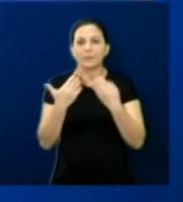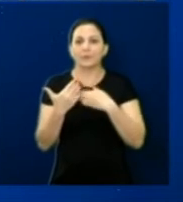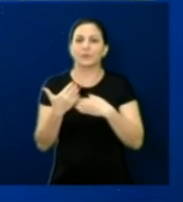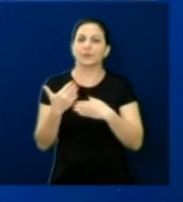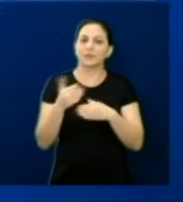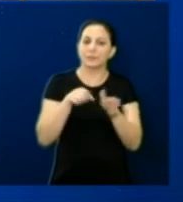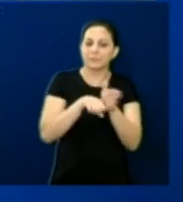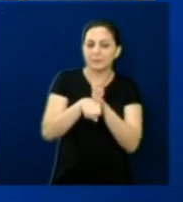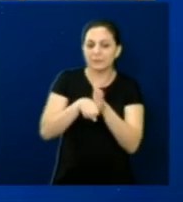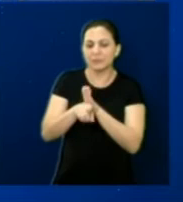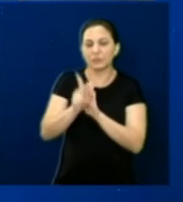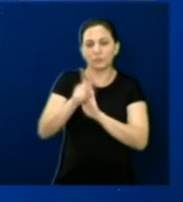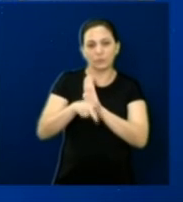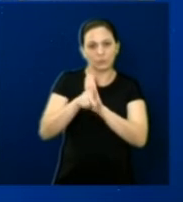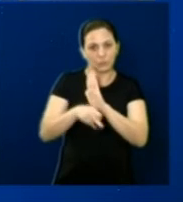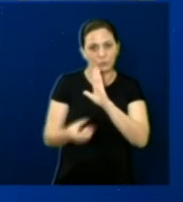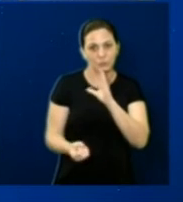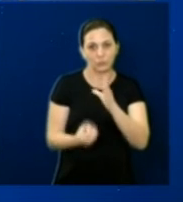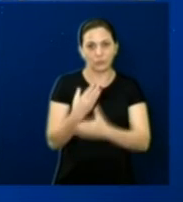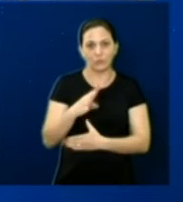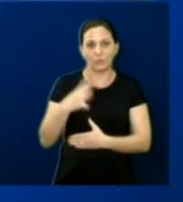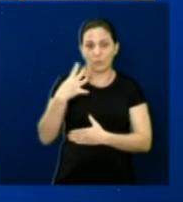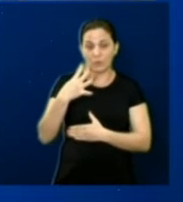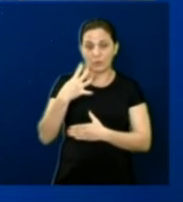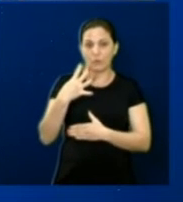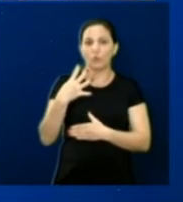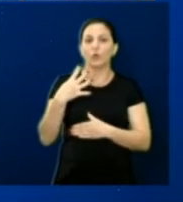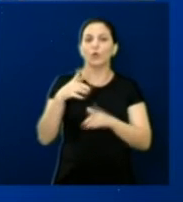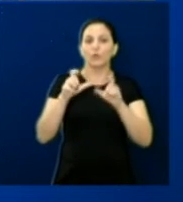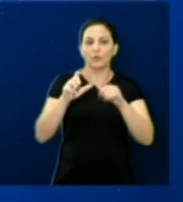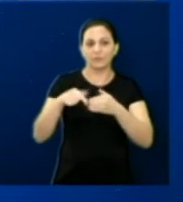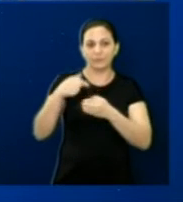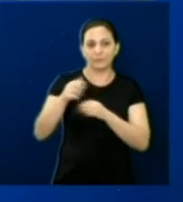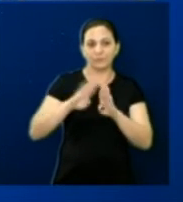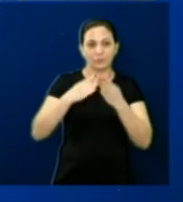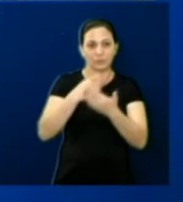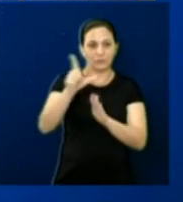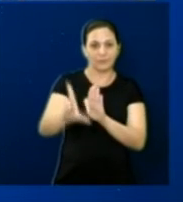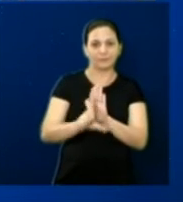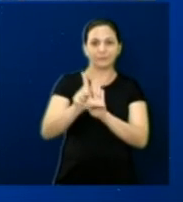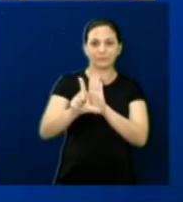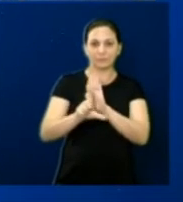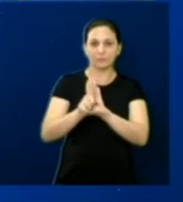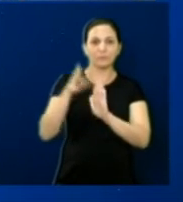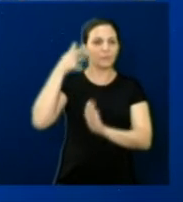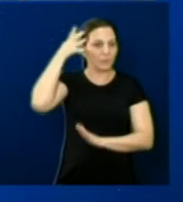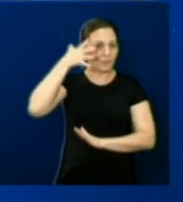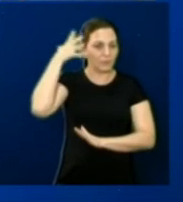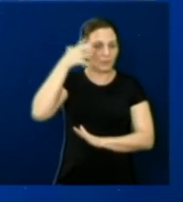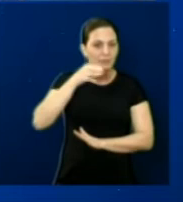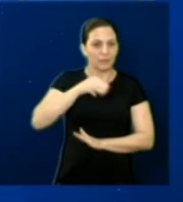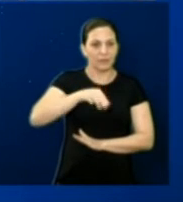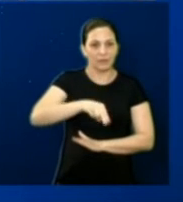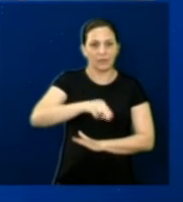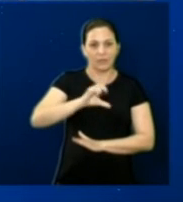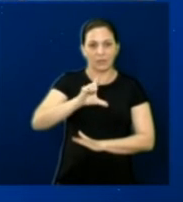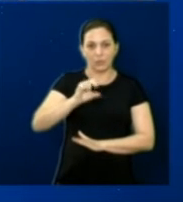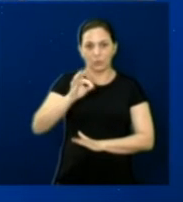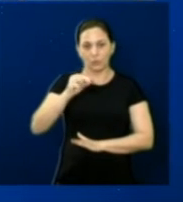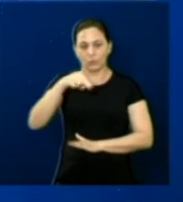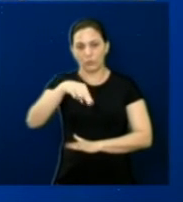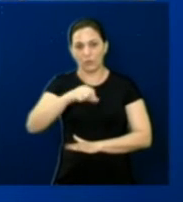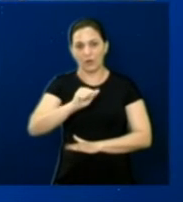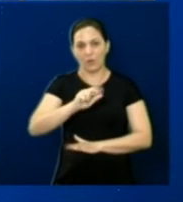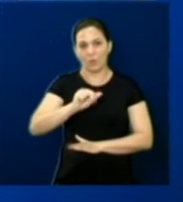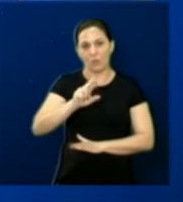dos estudos para o projeto. Próximas quatro fotos é a Escola do Legislativo, a palestra com o Milton Lauerta, foi no dia